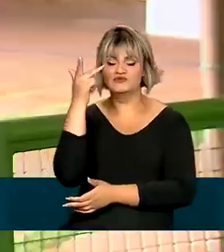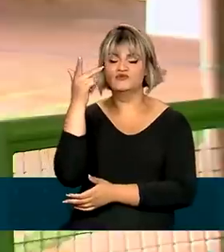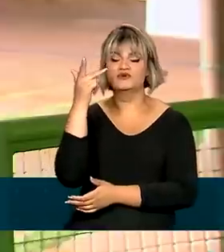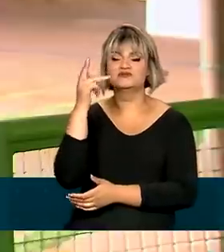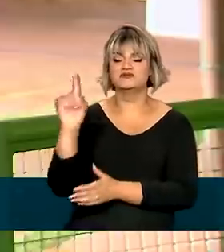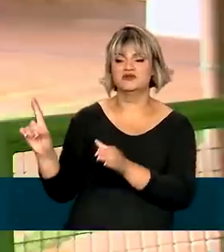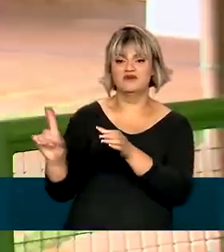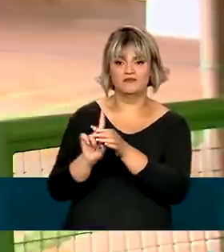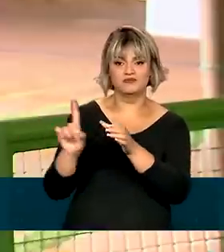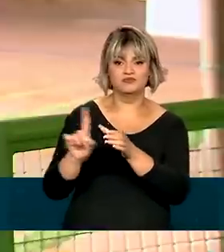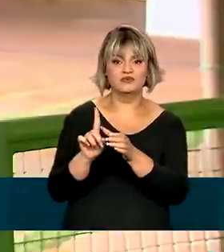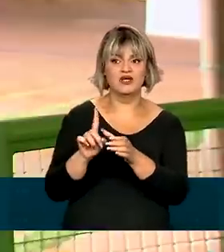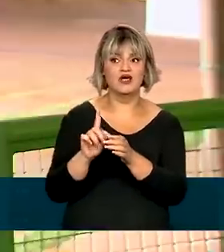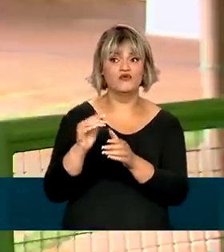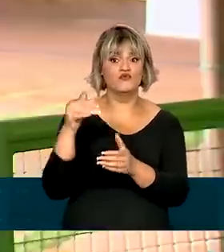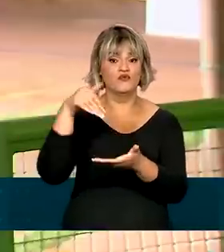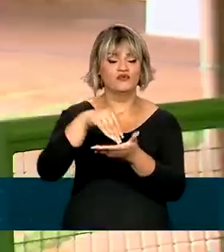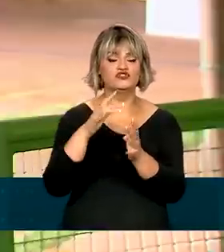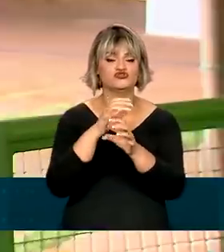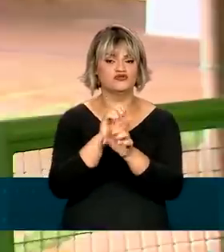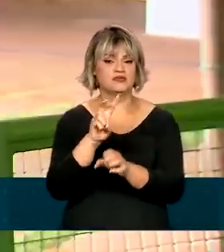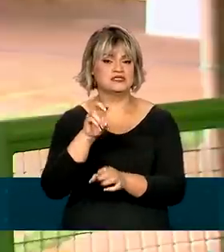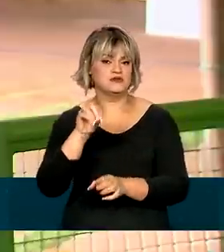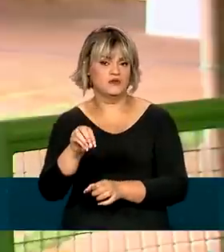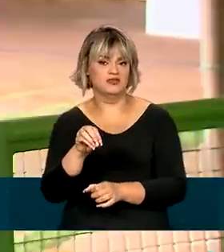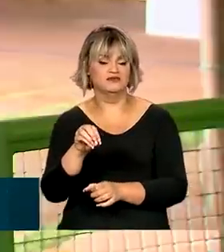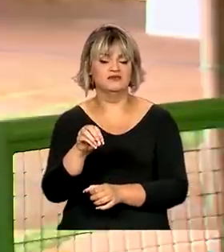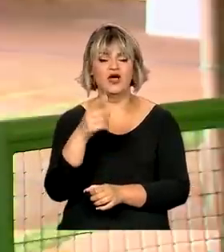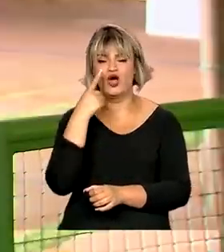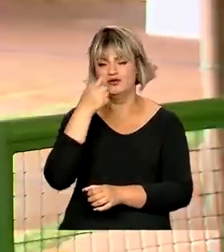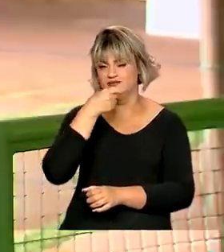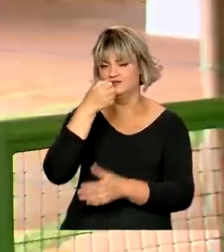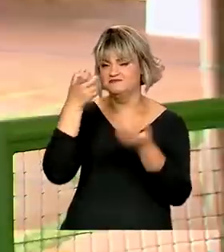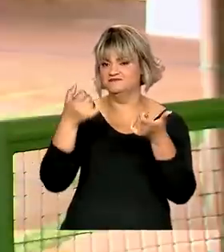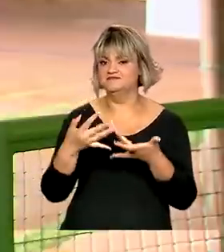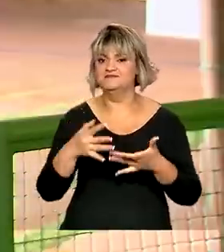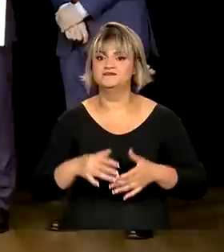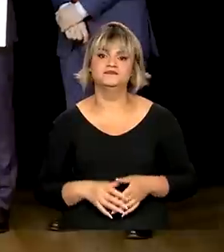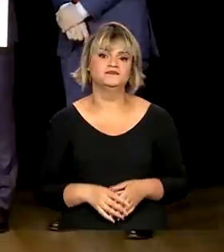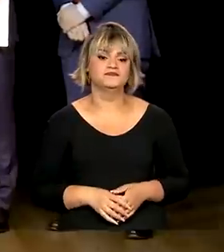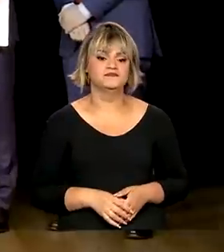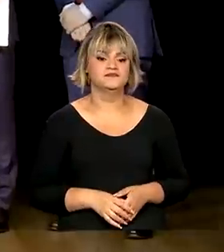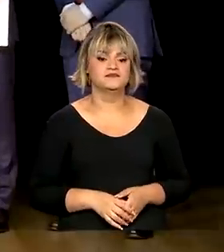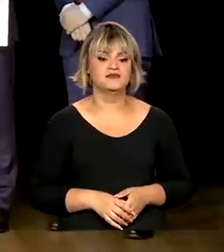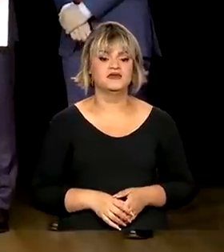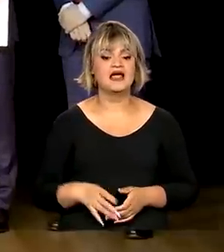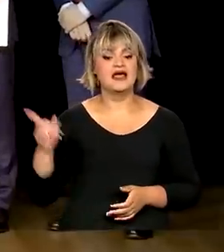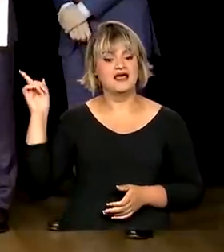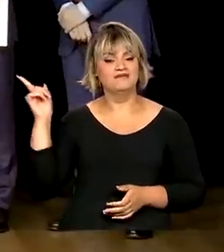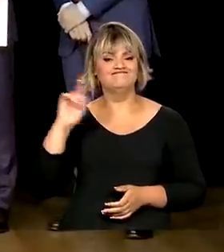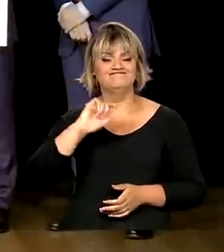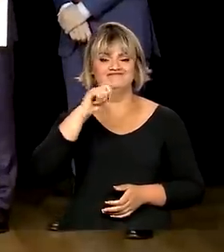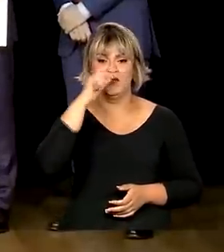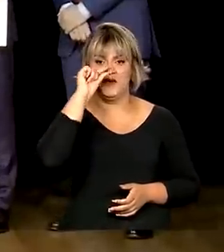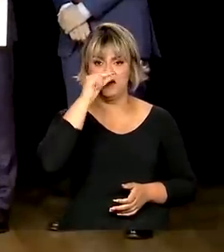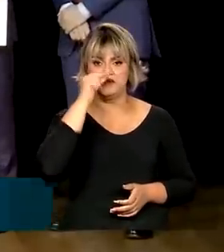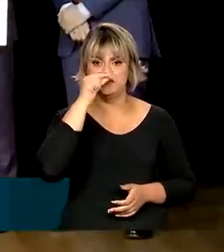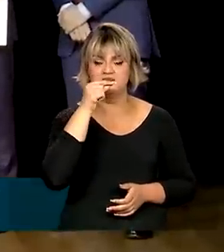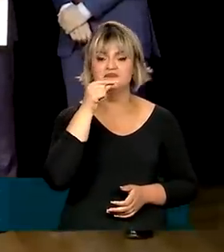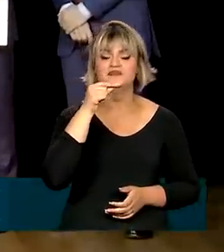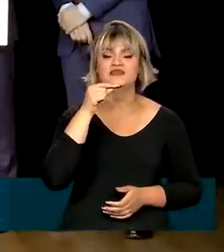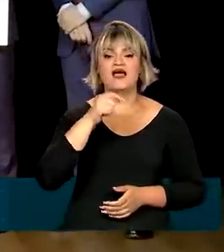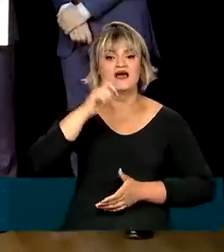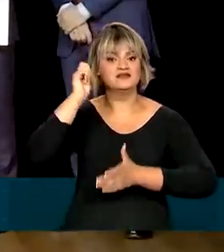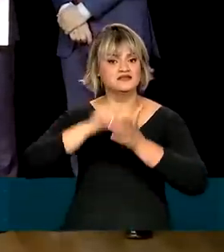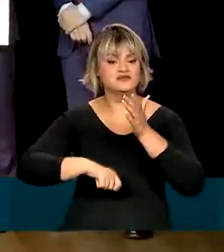pessoas que farão parte dessa equipe. Vamos ver mais detalhes na reportagem. O vice-presidente eleito, Geraldo Alckmin,